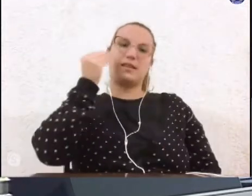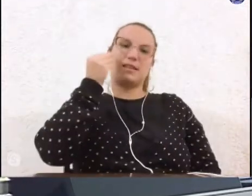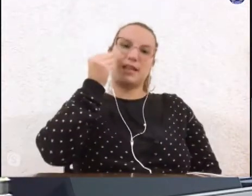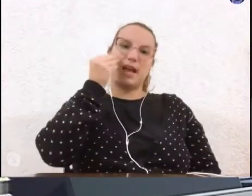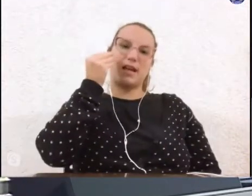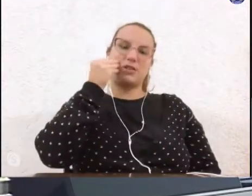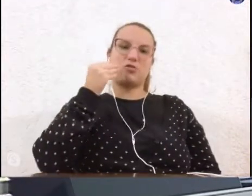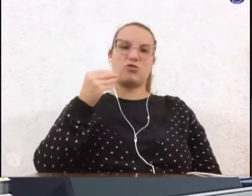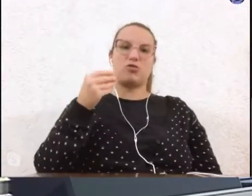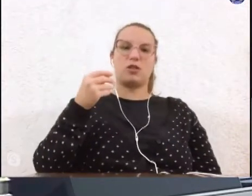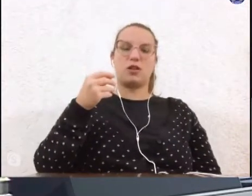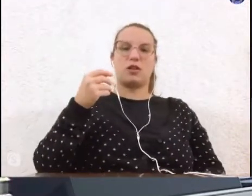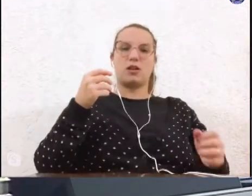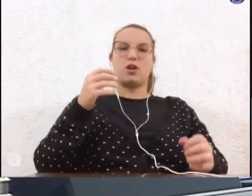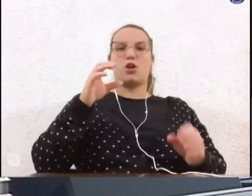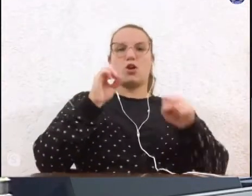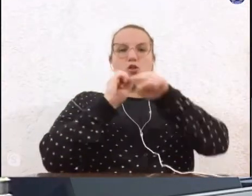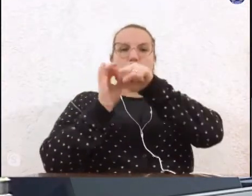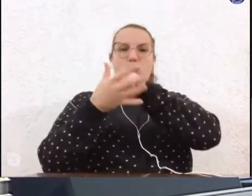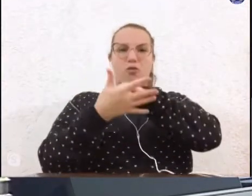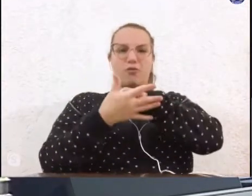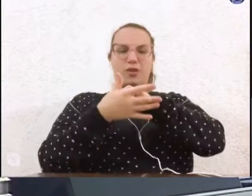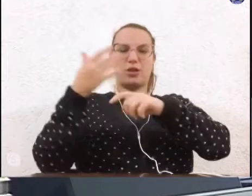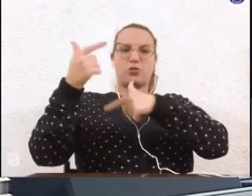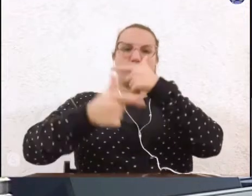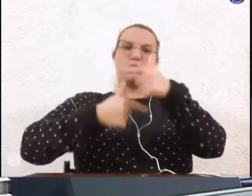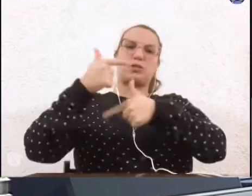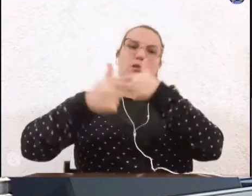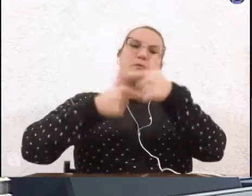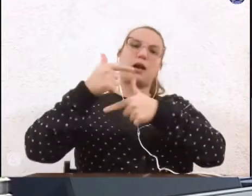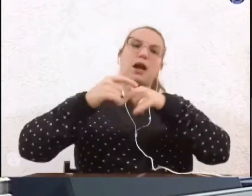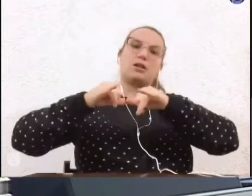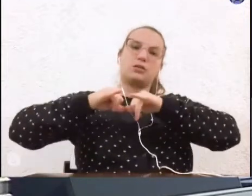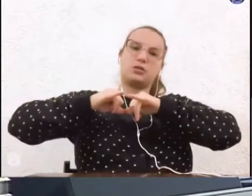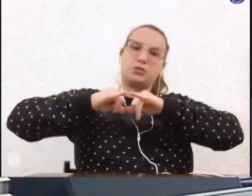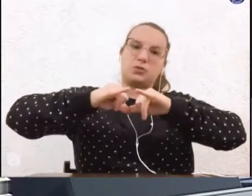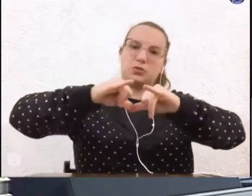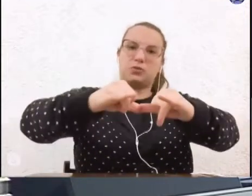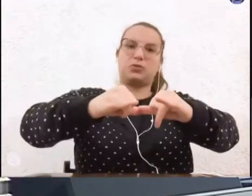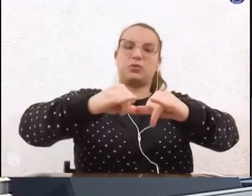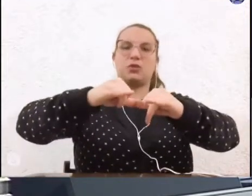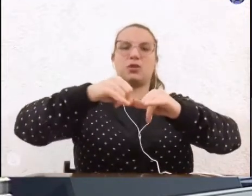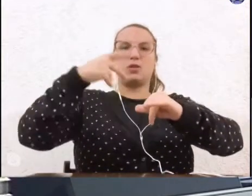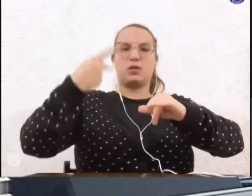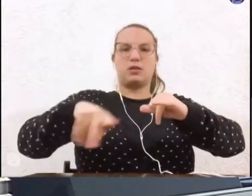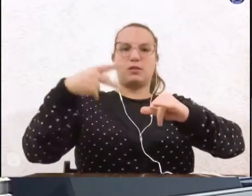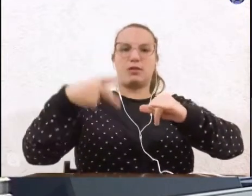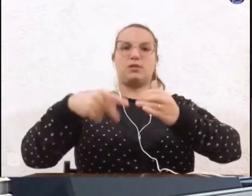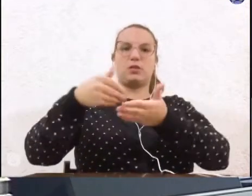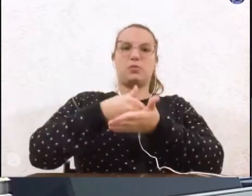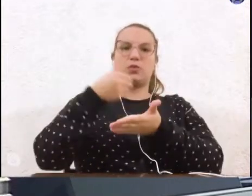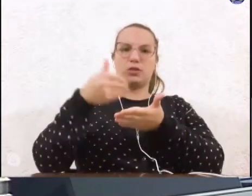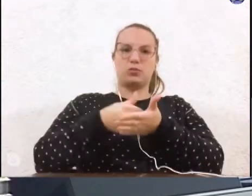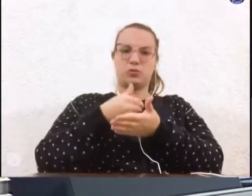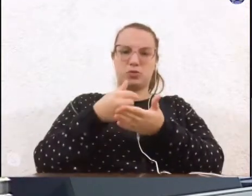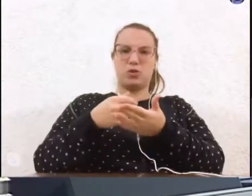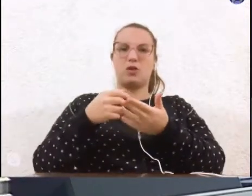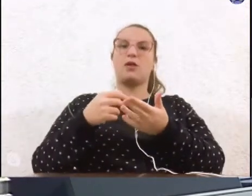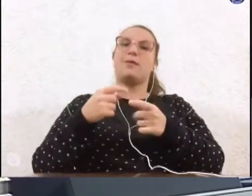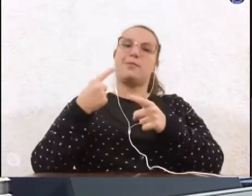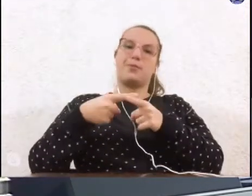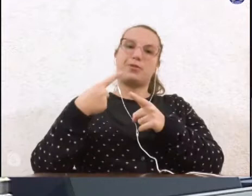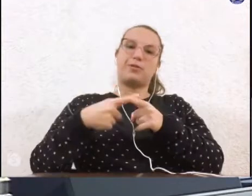-19 nos trabalhadores dos supermercados do município, visto que também estão